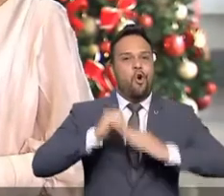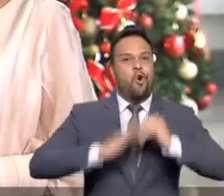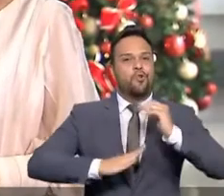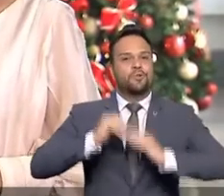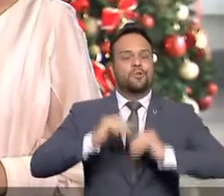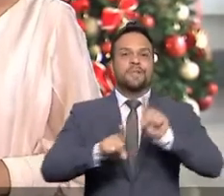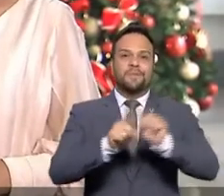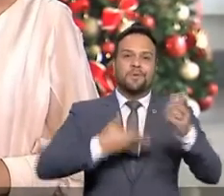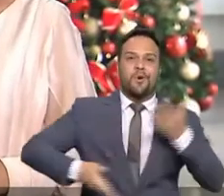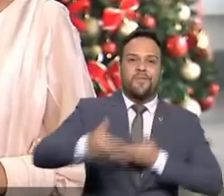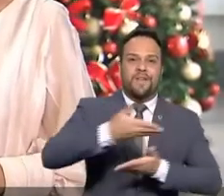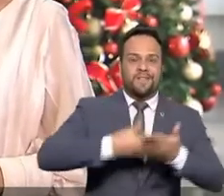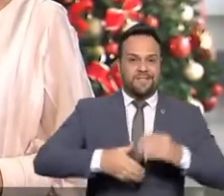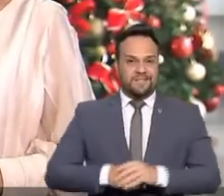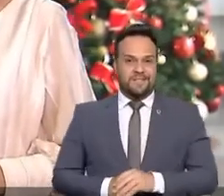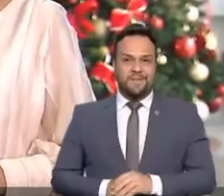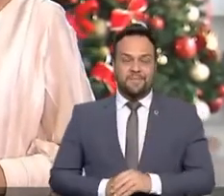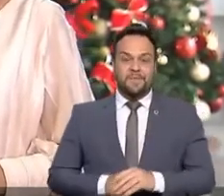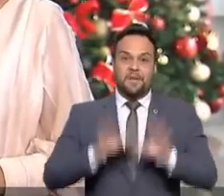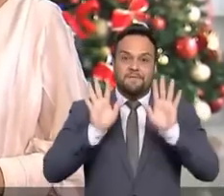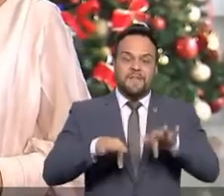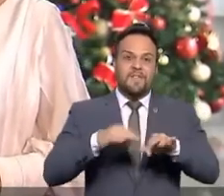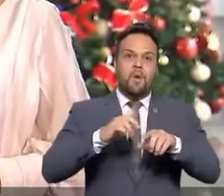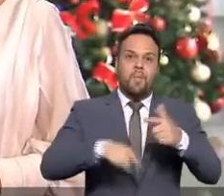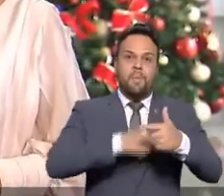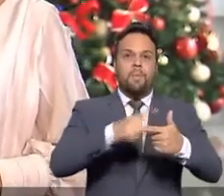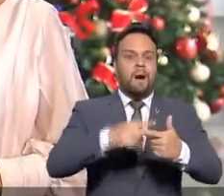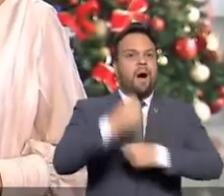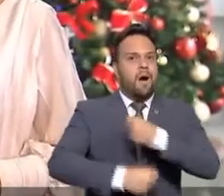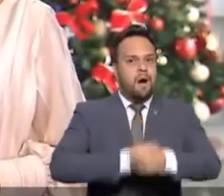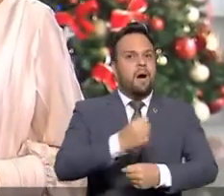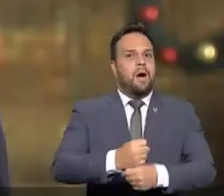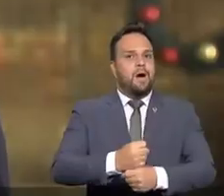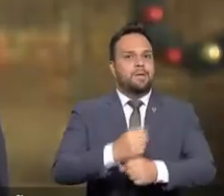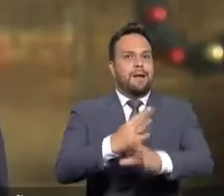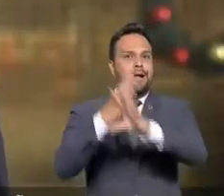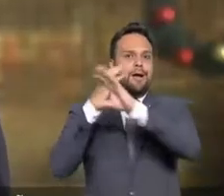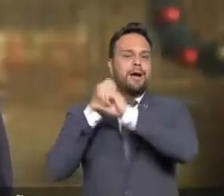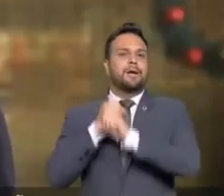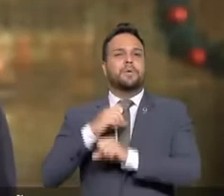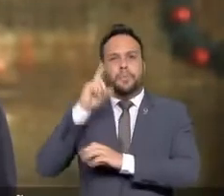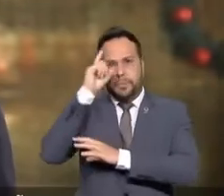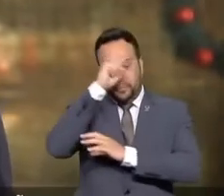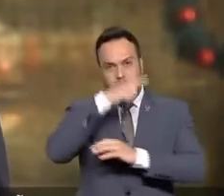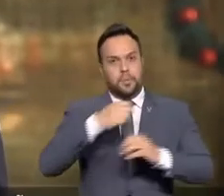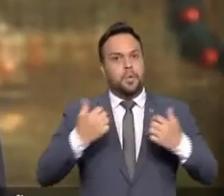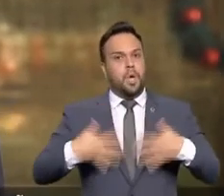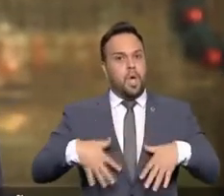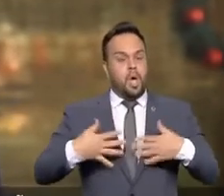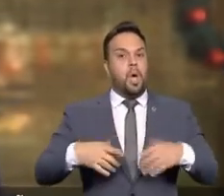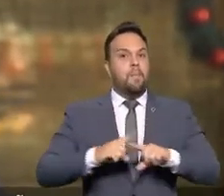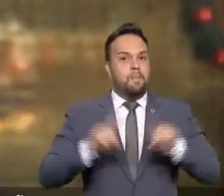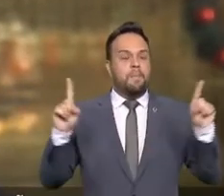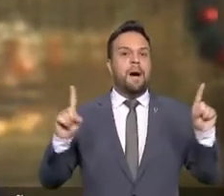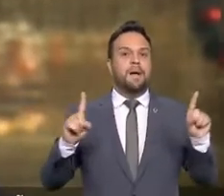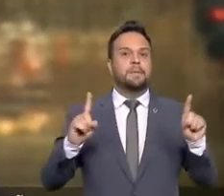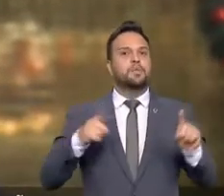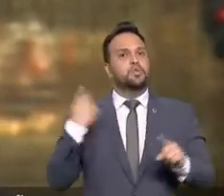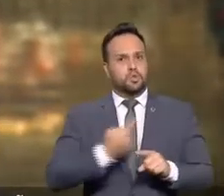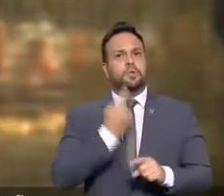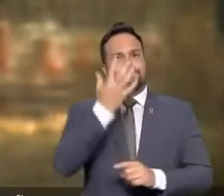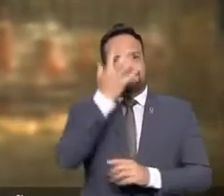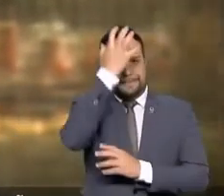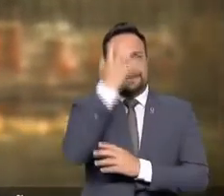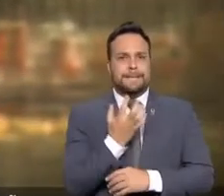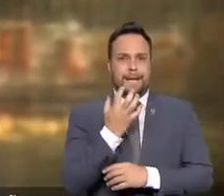Estamos finalizando mais um ano. Um ano de muitas dificuldades. Contudo, não nos faltaram seriedade,